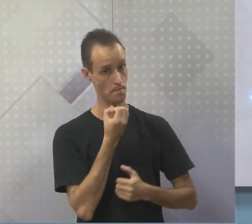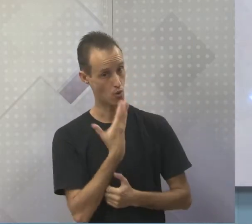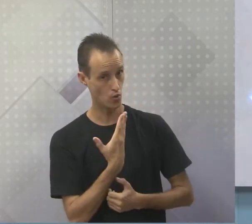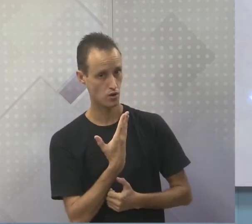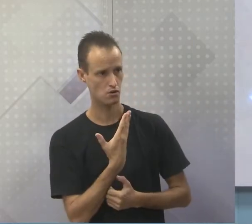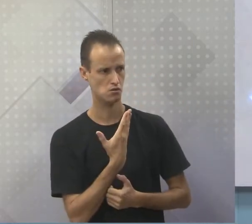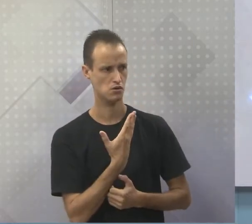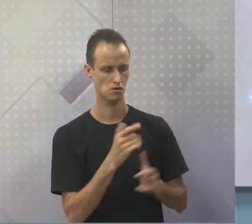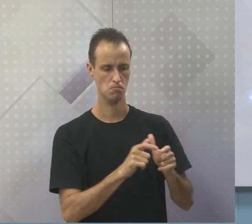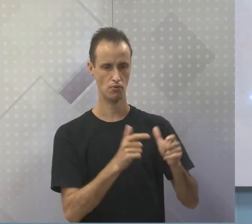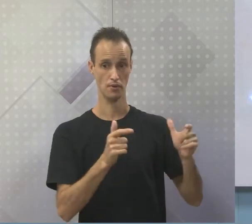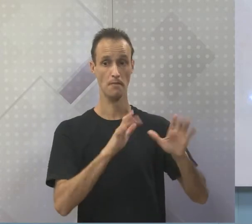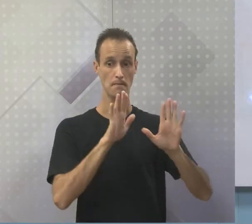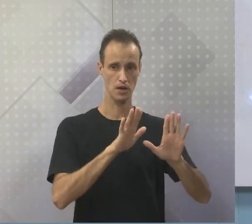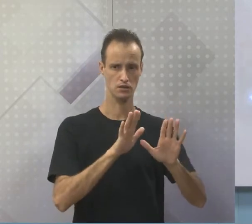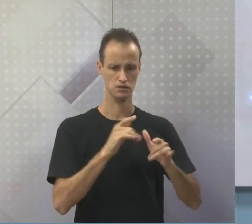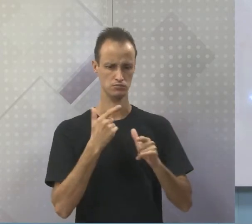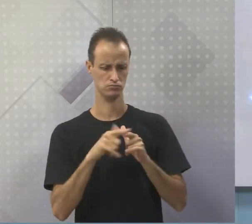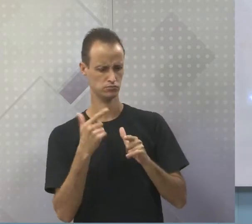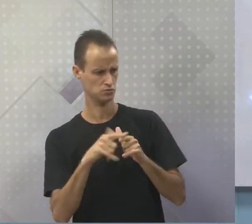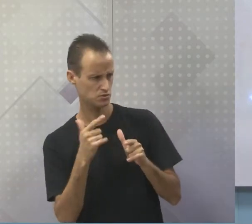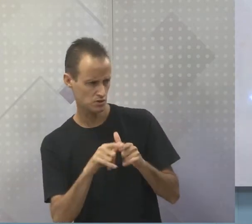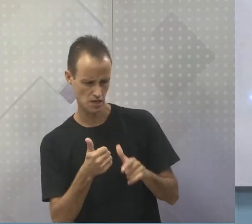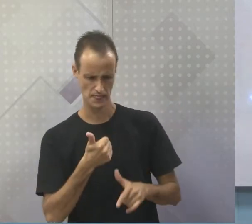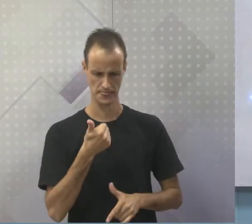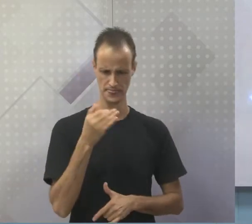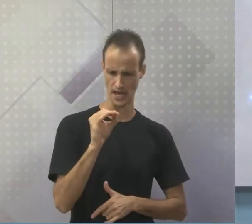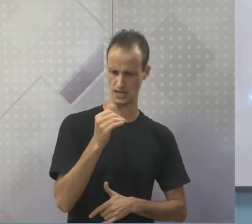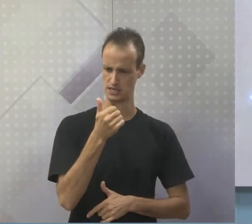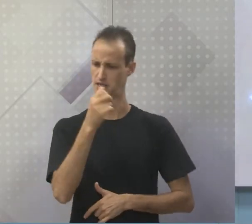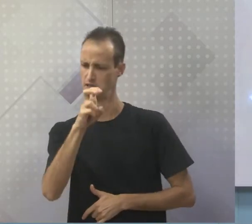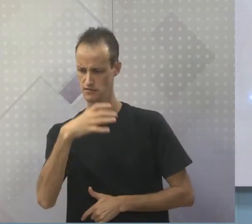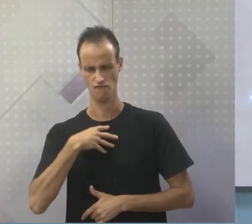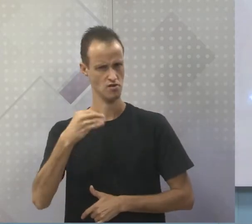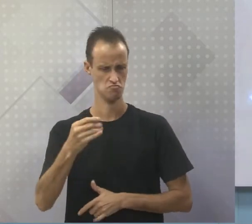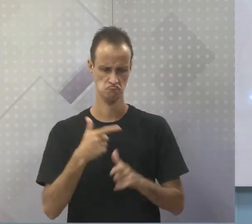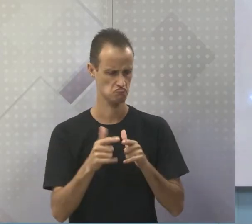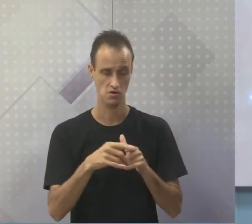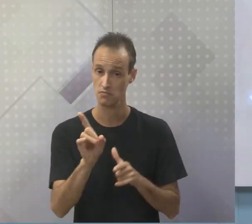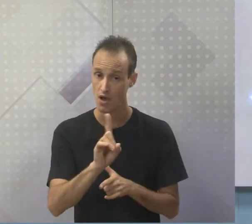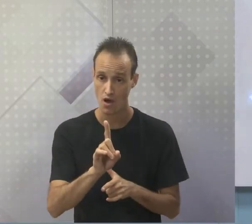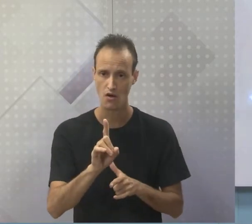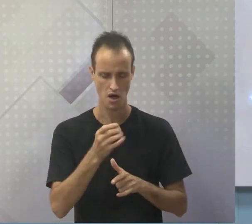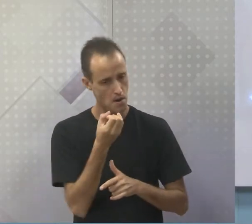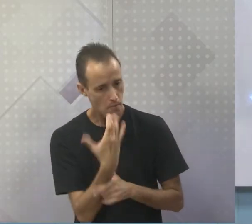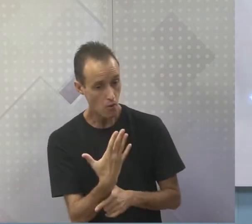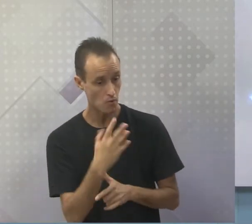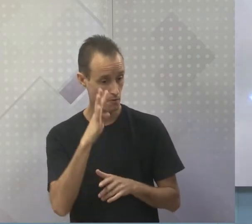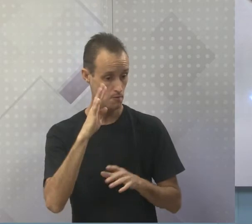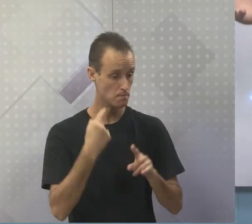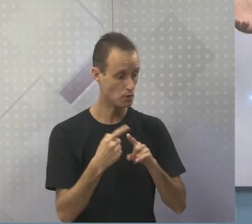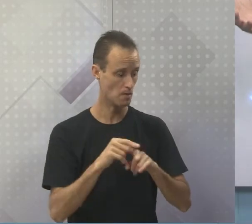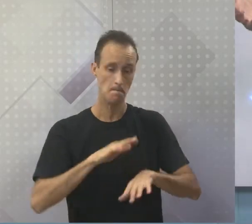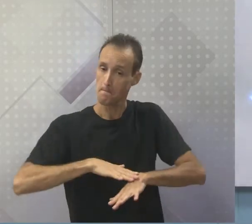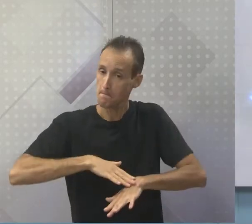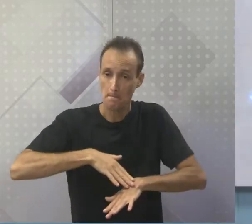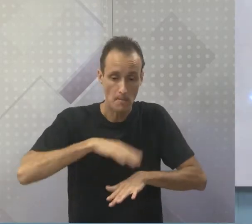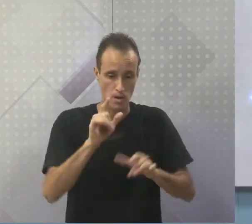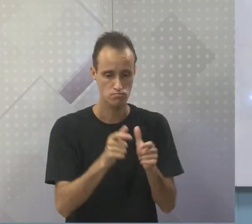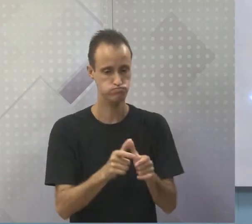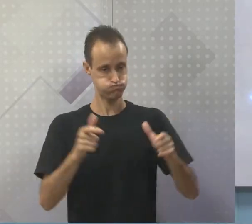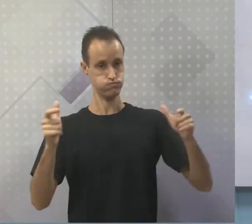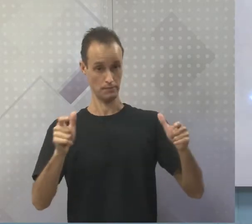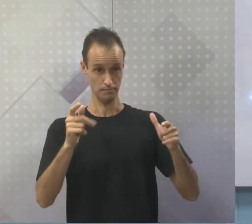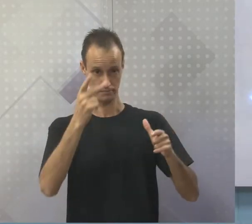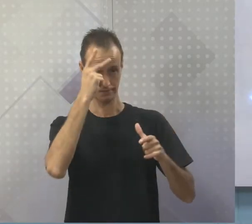Então, não era problema ter 10, 15 filhos. Na verdade, era uma solução, porque ia ter mais gente para trabalhar. E a